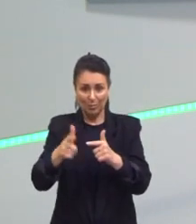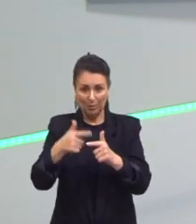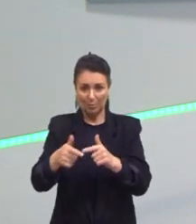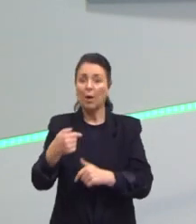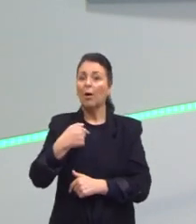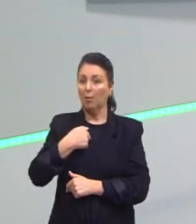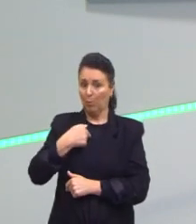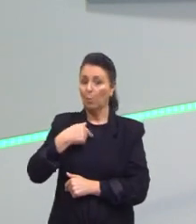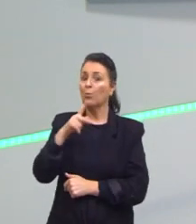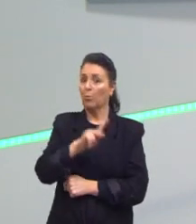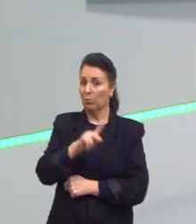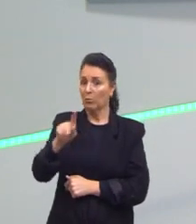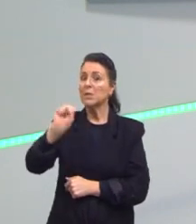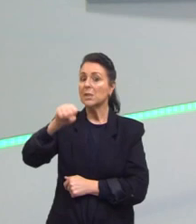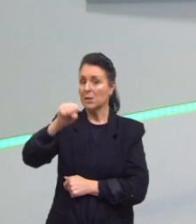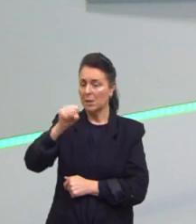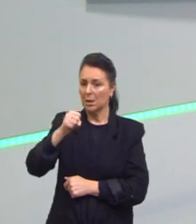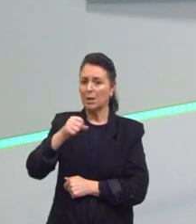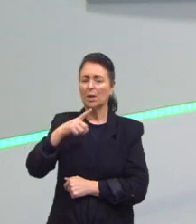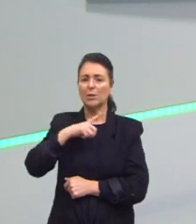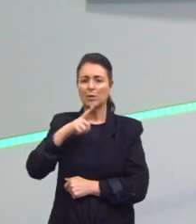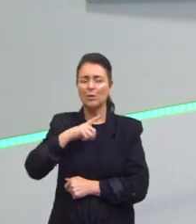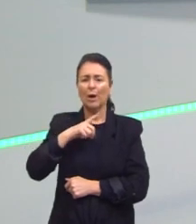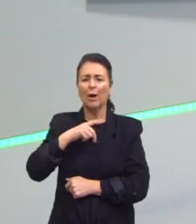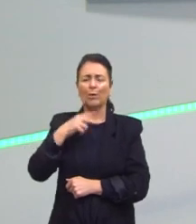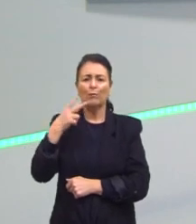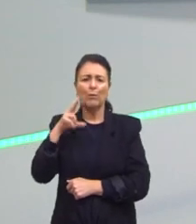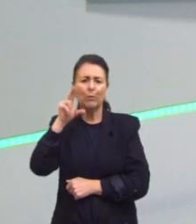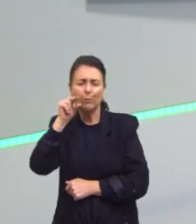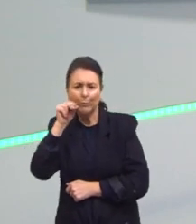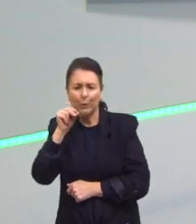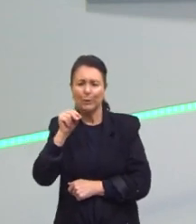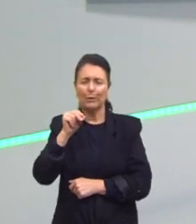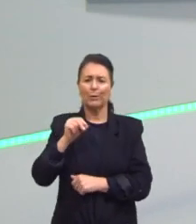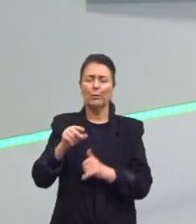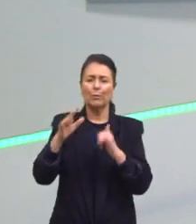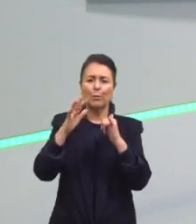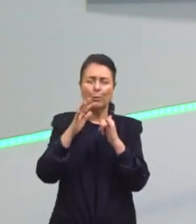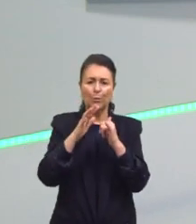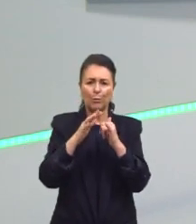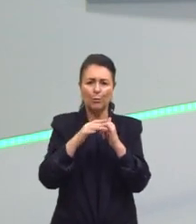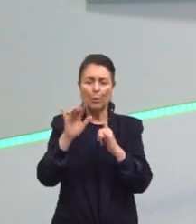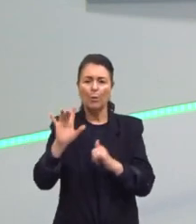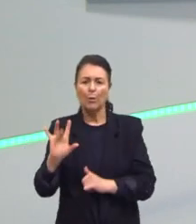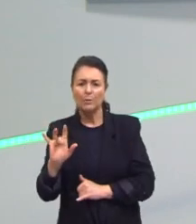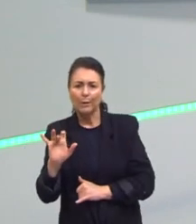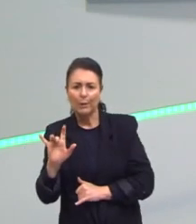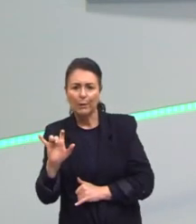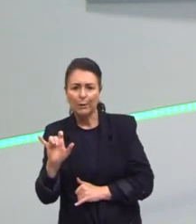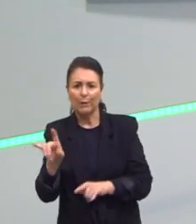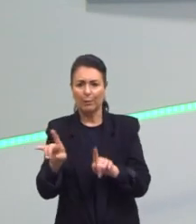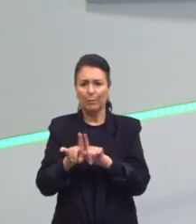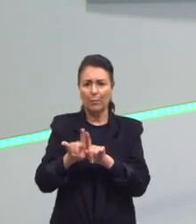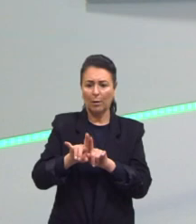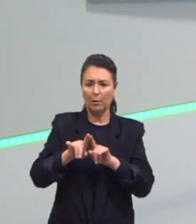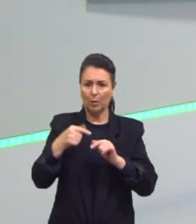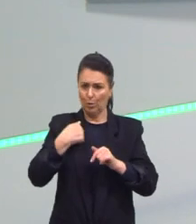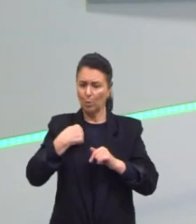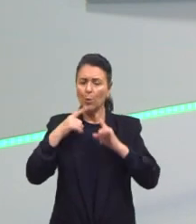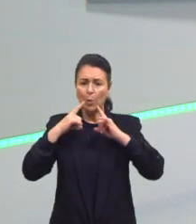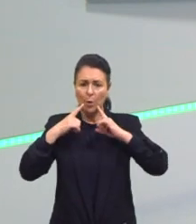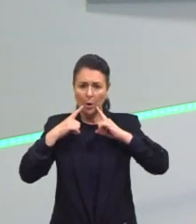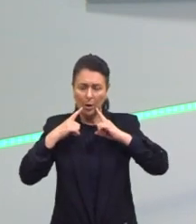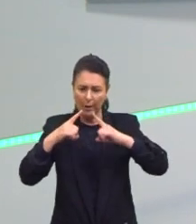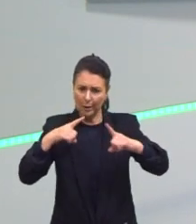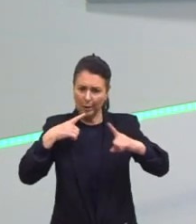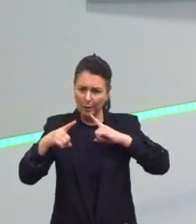Tive isso Eu já fui Aí no Twitter Já fui em Instagram Reclamar De serviços Que eu não recebi Bem feitos E